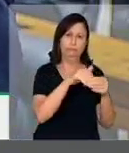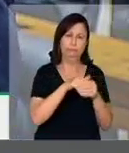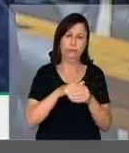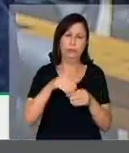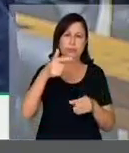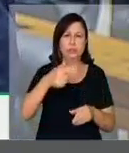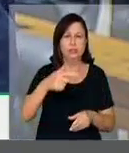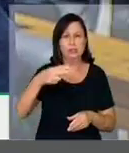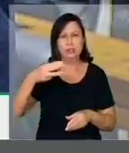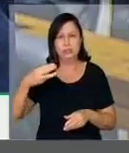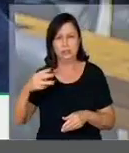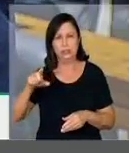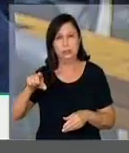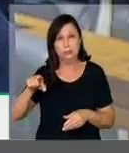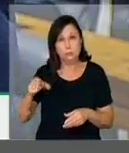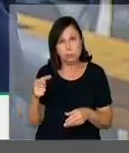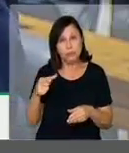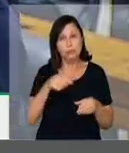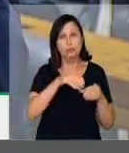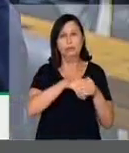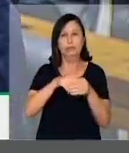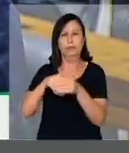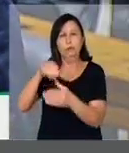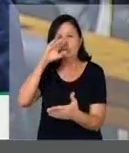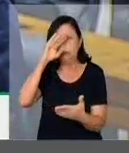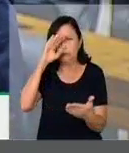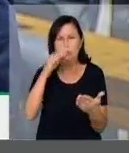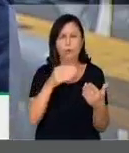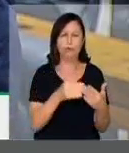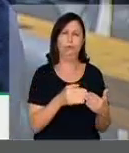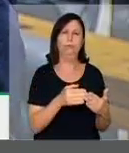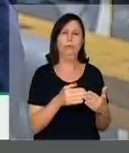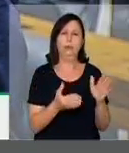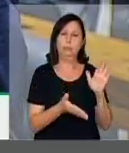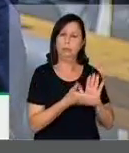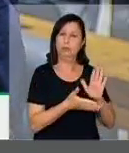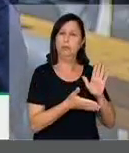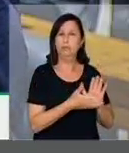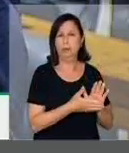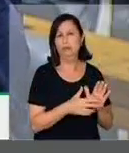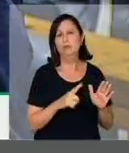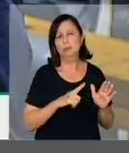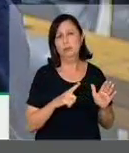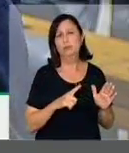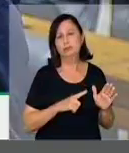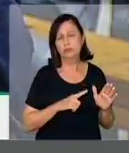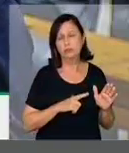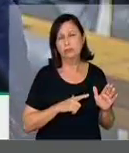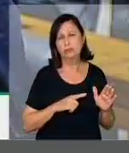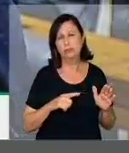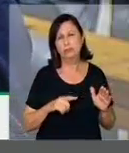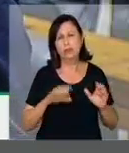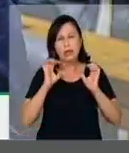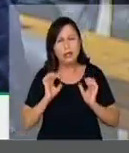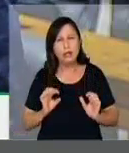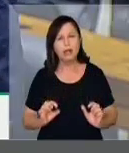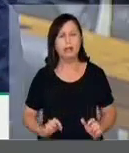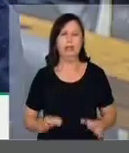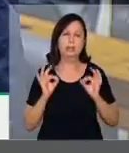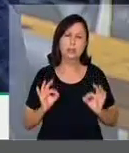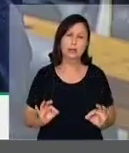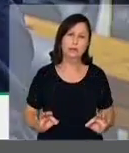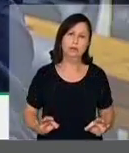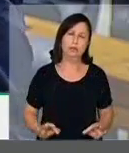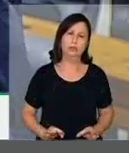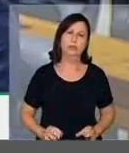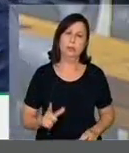73 mil eleitores confiaram na nossa proposta, no nosso trabalho, com sinceridade, com ética, com honestidade.